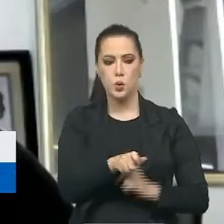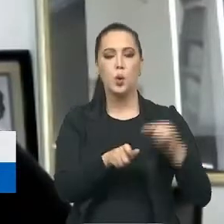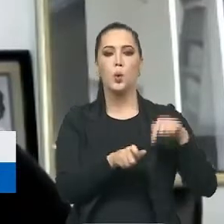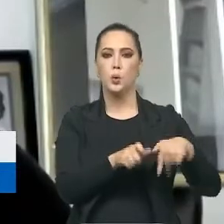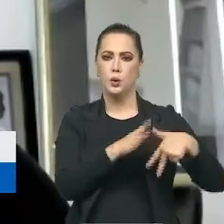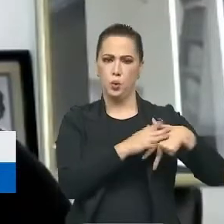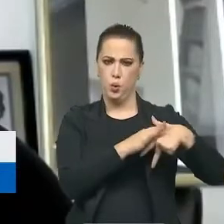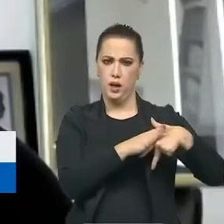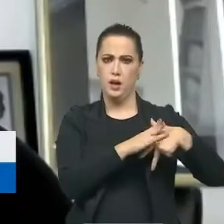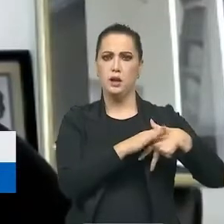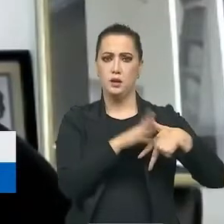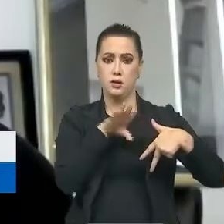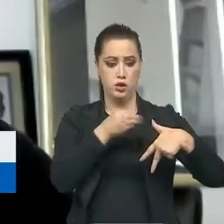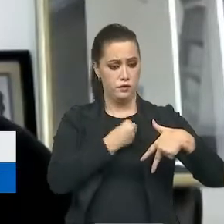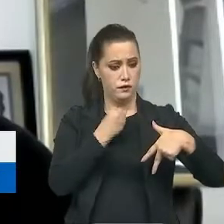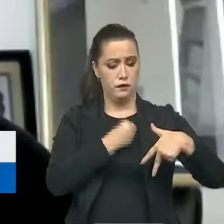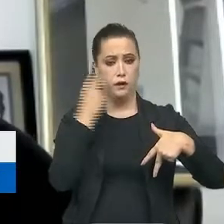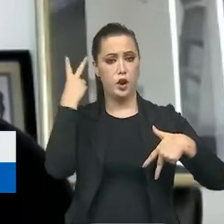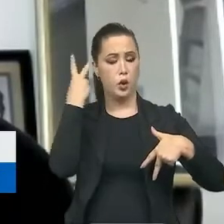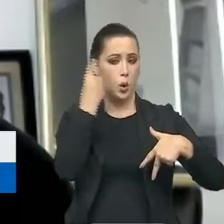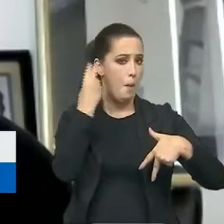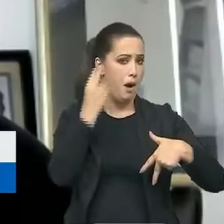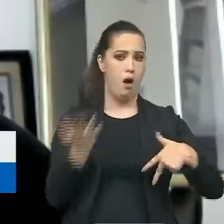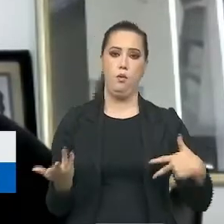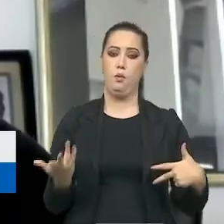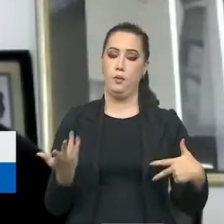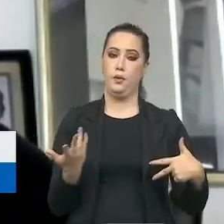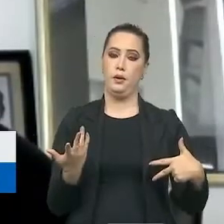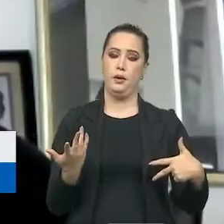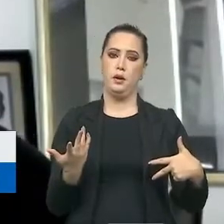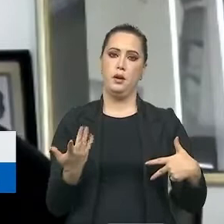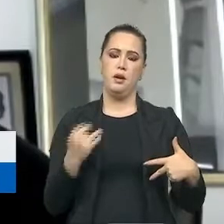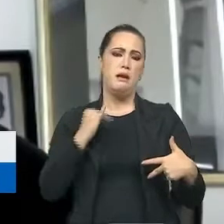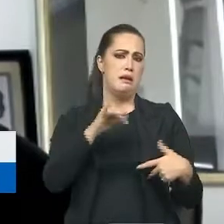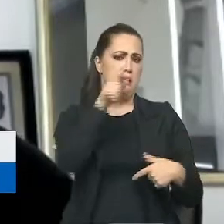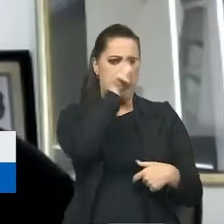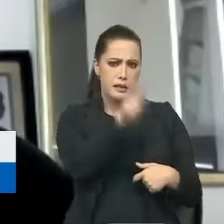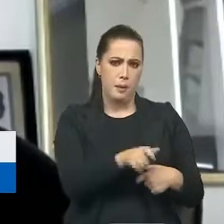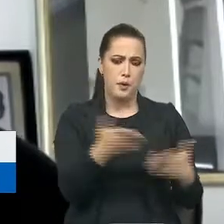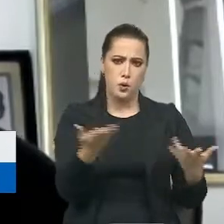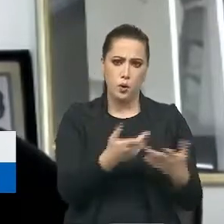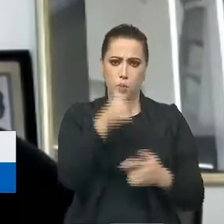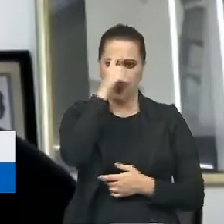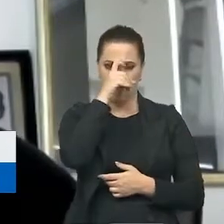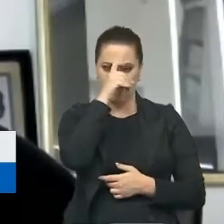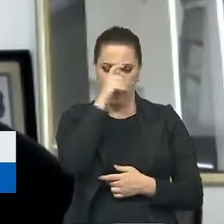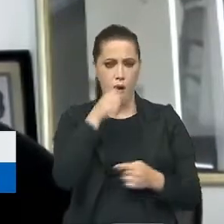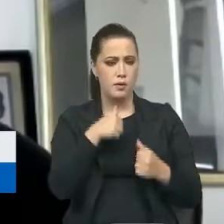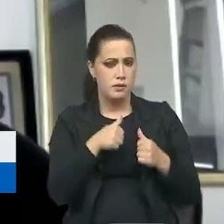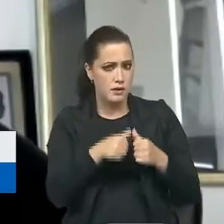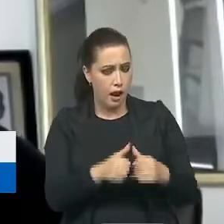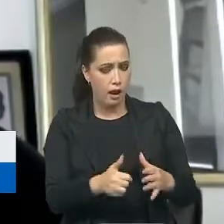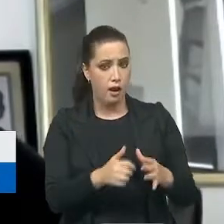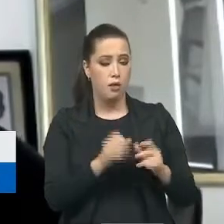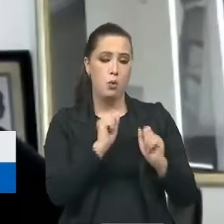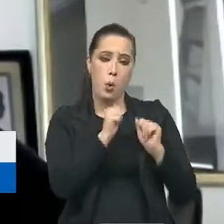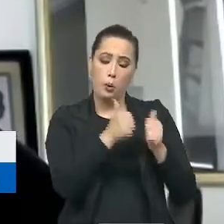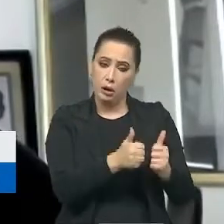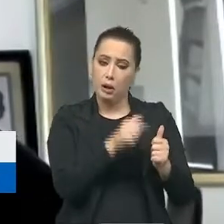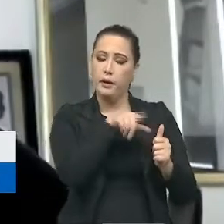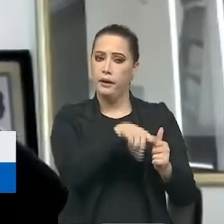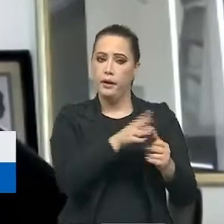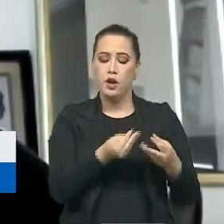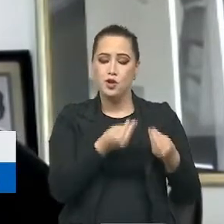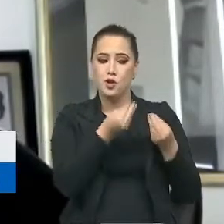aquilo que é habitual na vida do sujeito. Ou seja, o fato dele estar hospitalizado, a gente levar